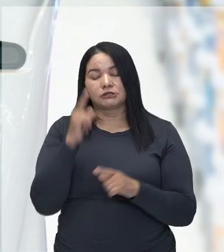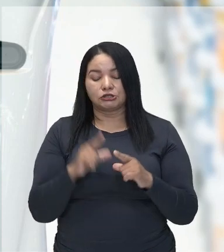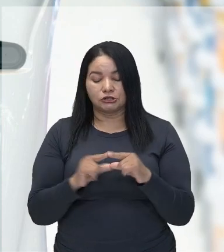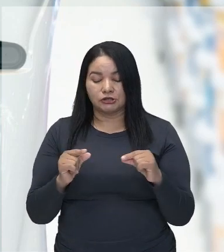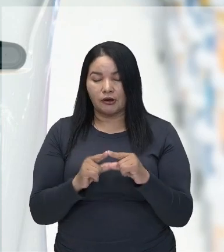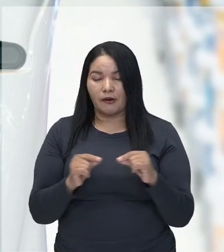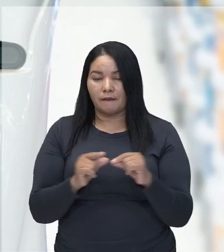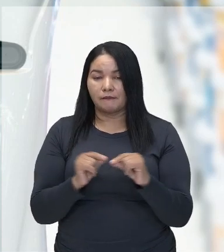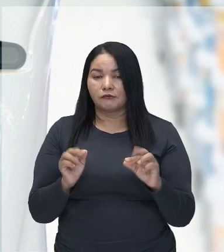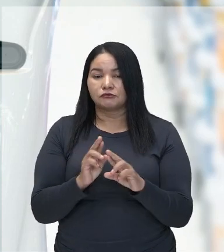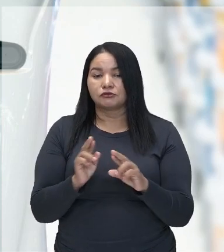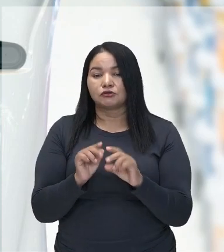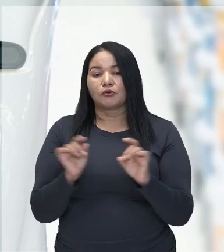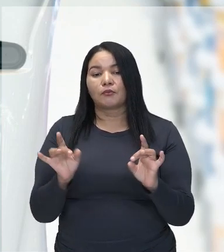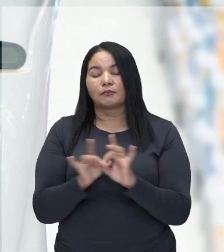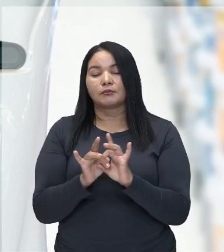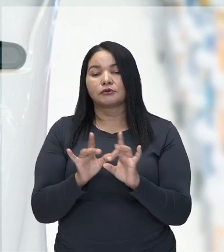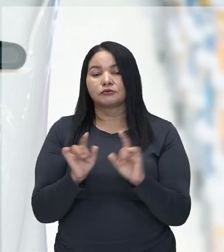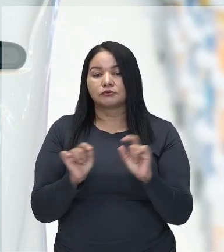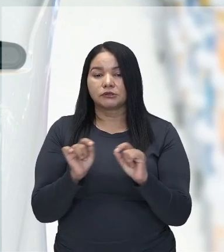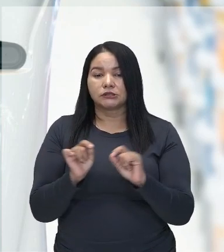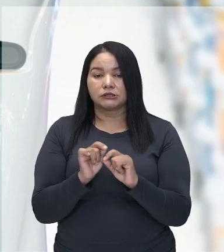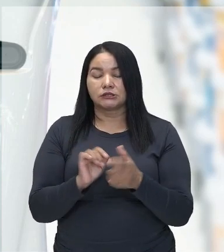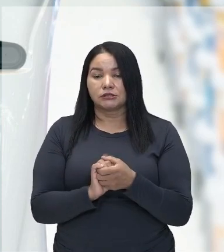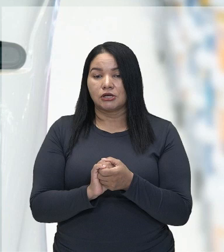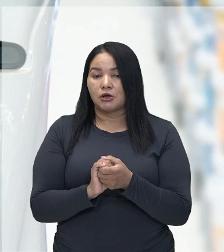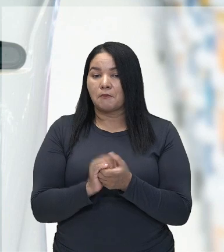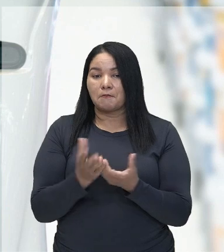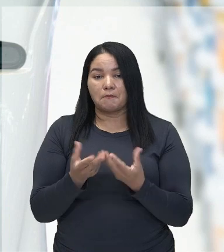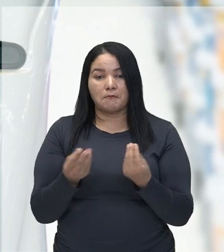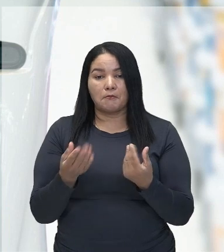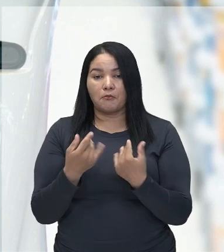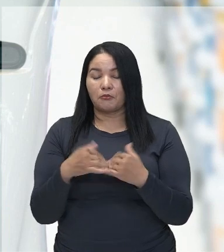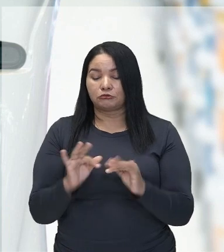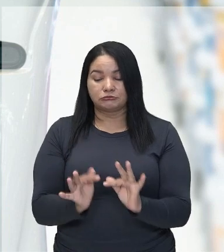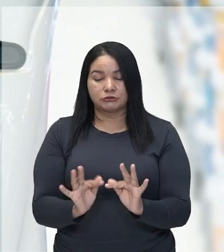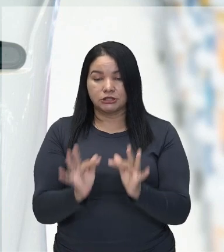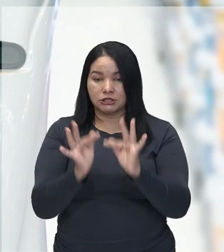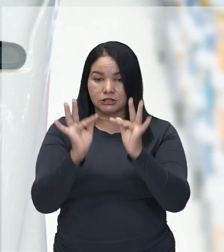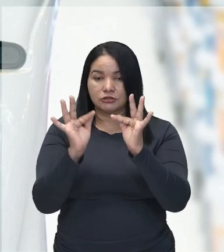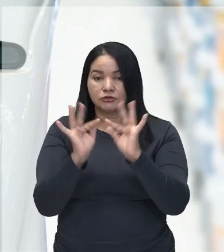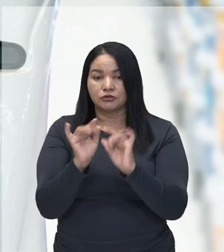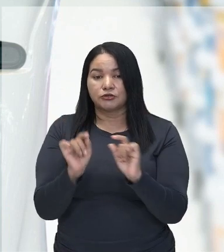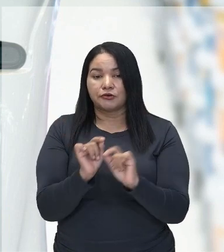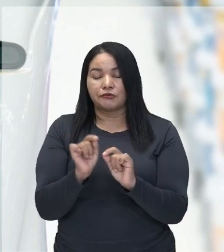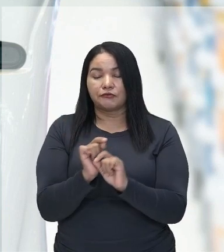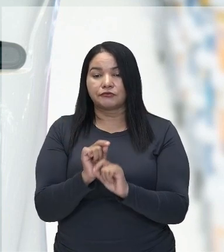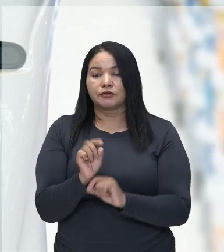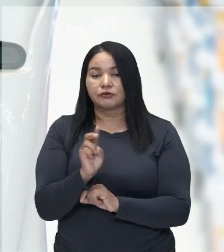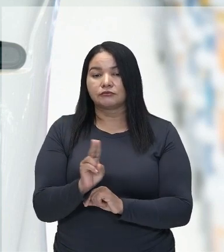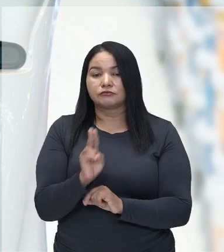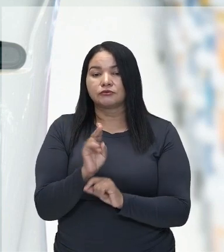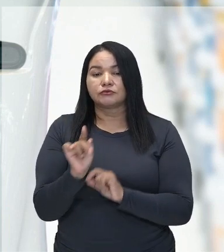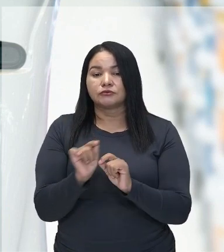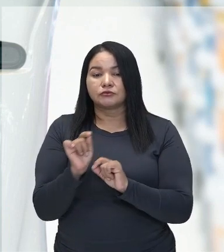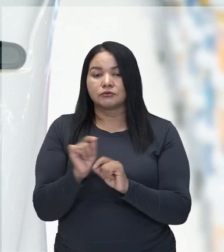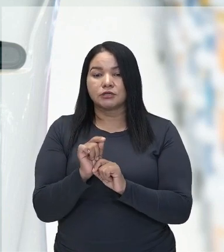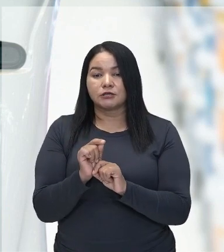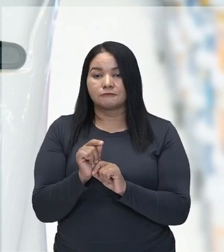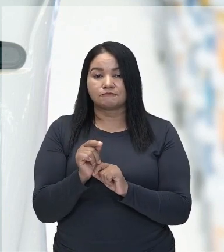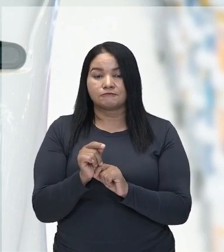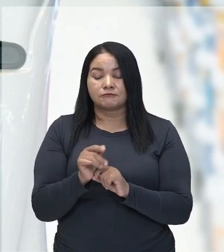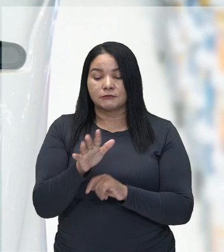associando ele a um país de alta tecnologia. E acaba sendo, então, inseparável o seu